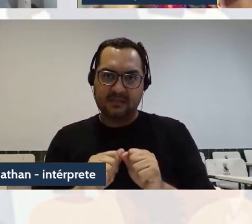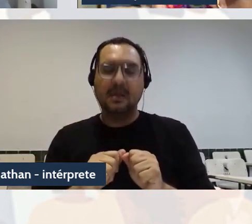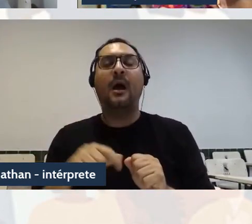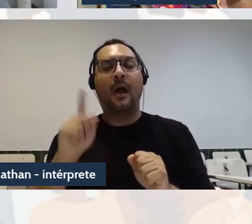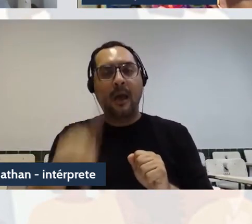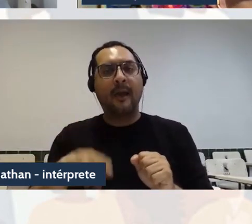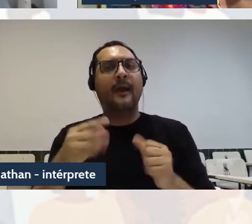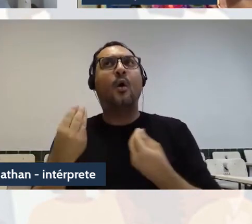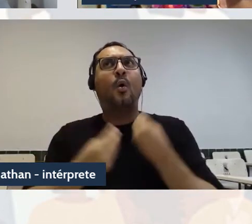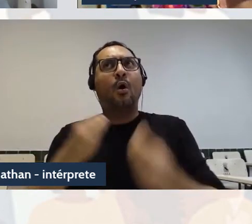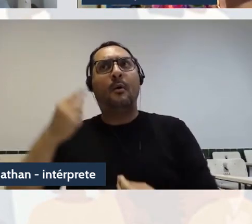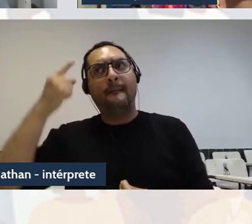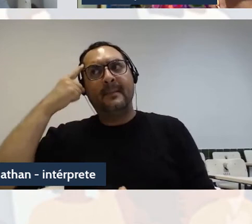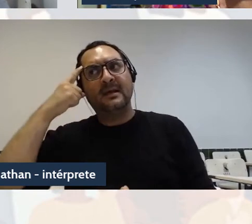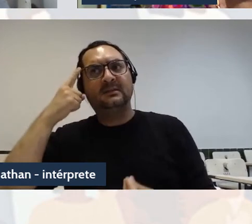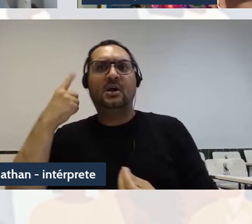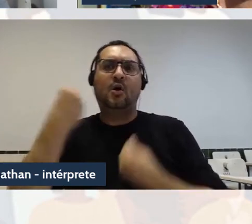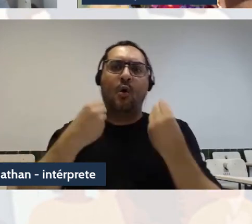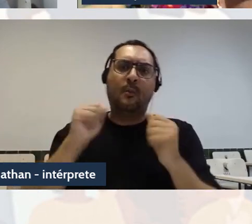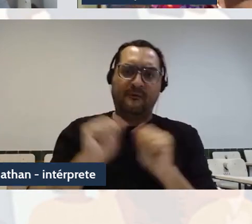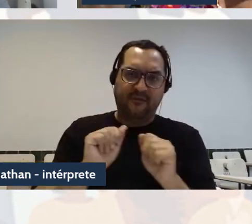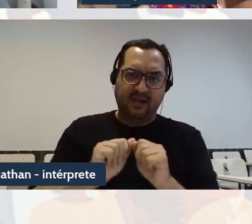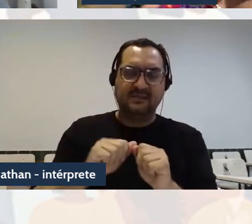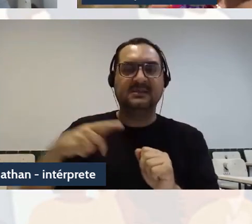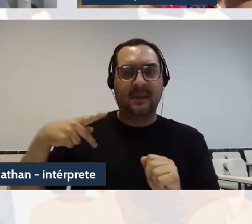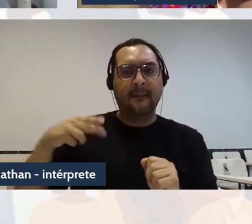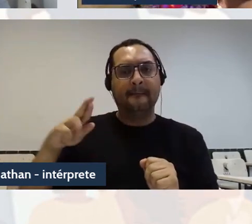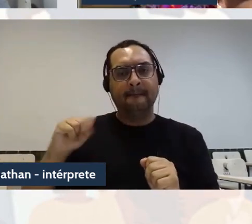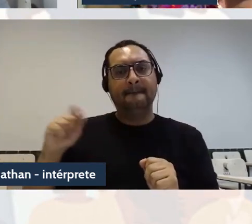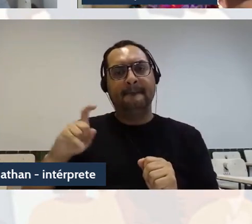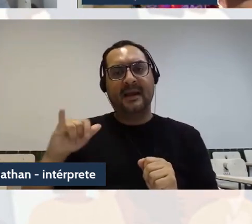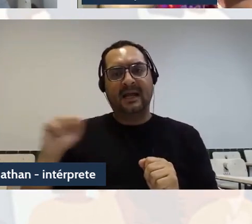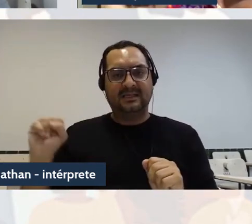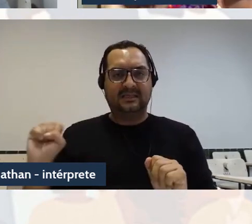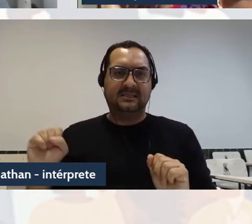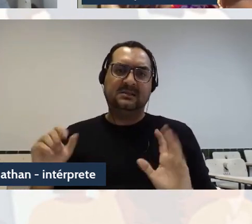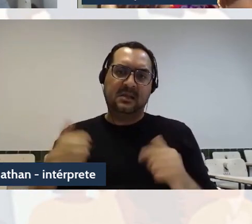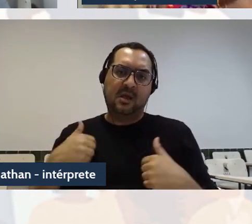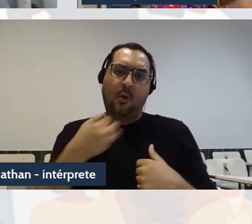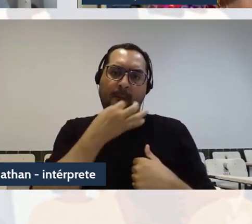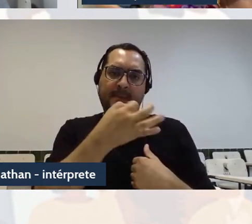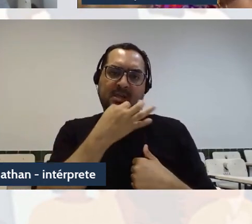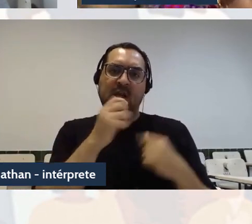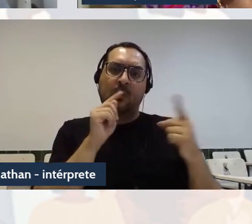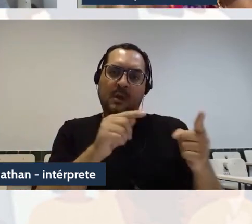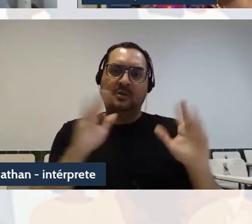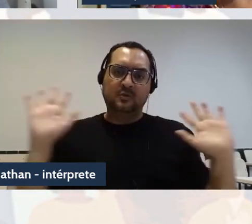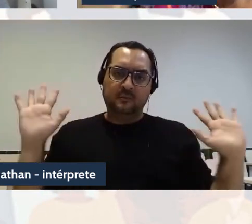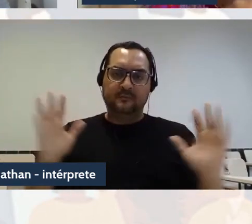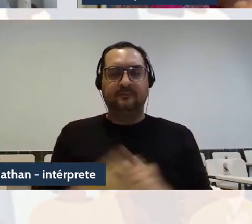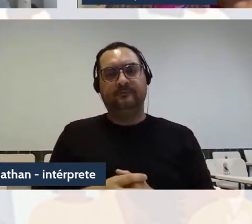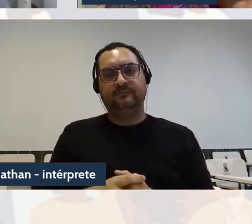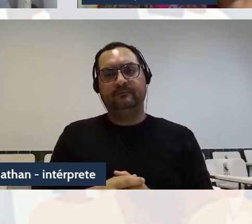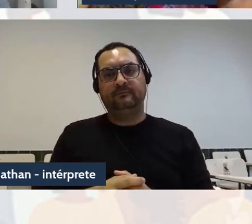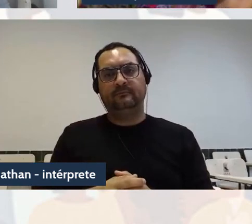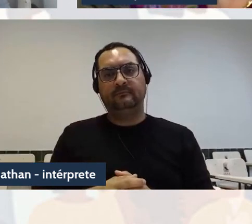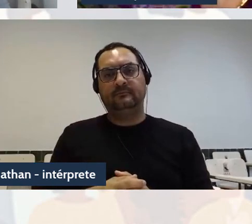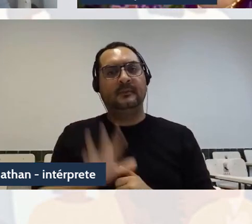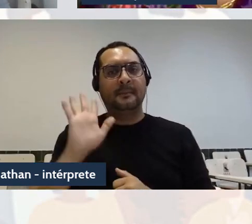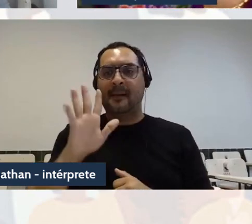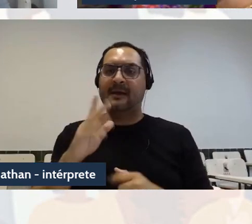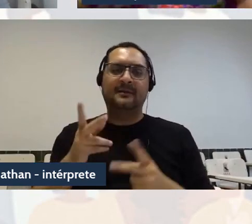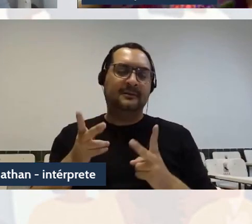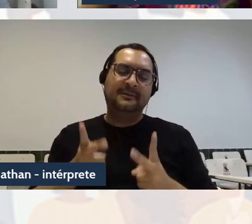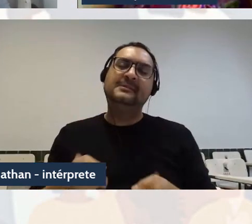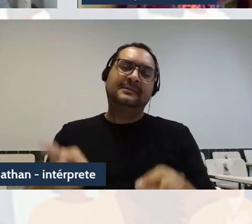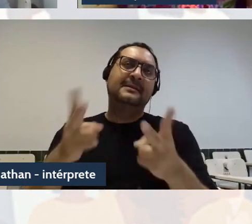fazer decolonial, né, a praxis, então eu vejo mais ou menos por aí, né, esse processo, mas a gente vai sempre correr